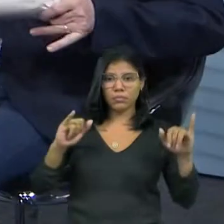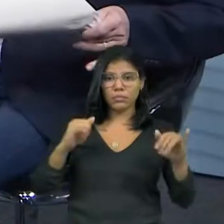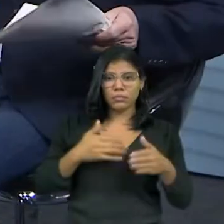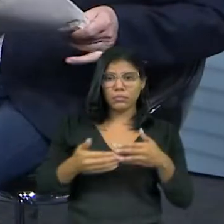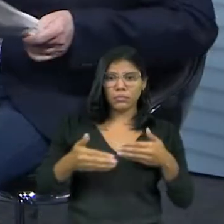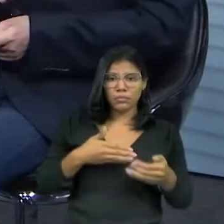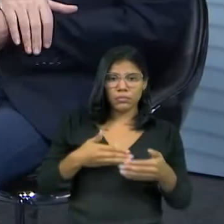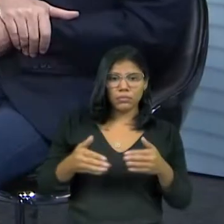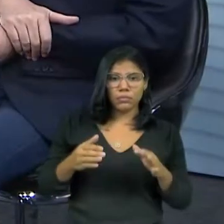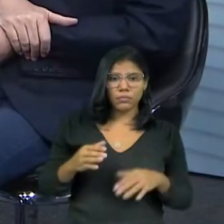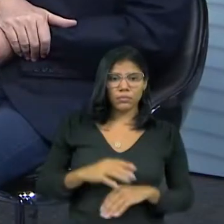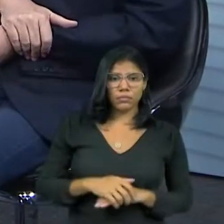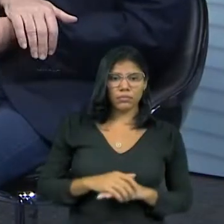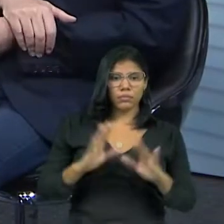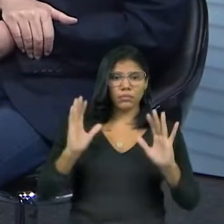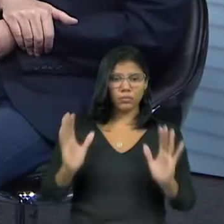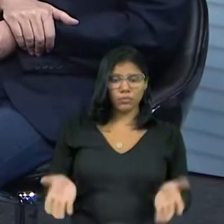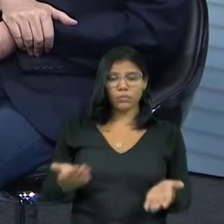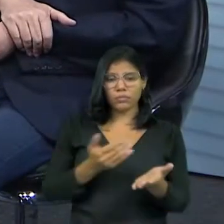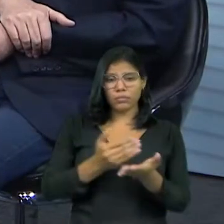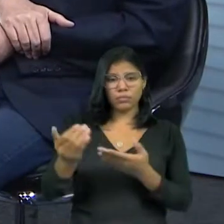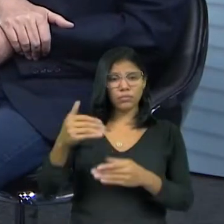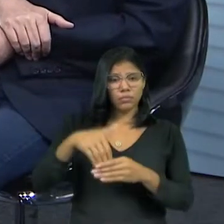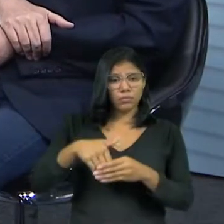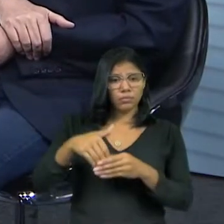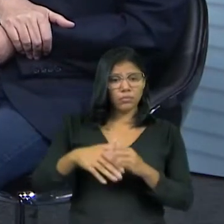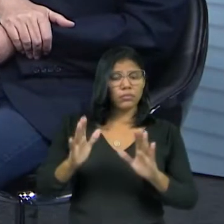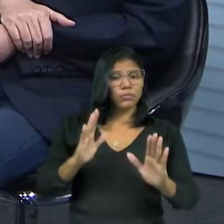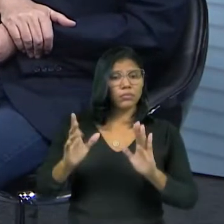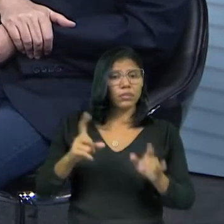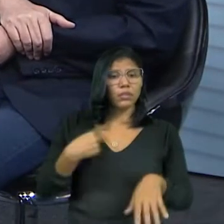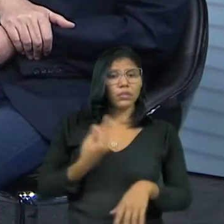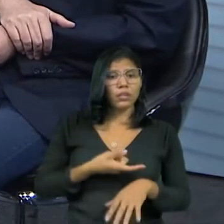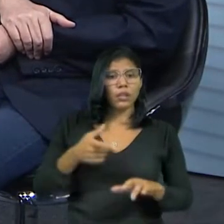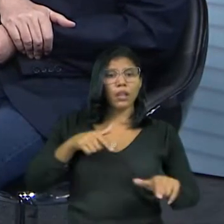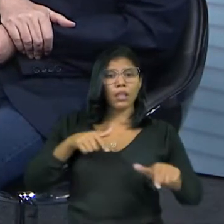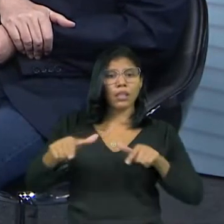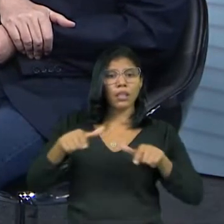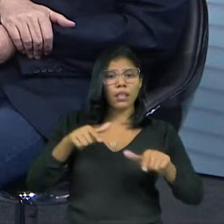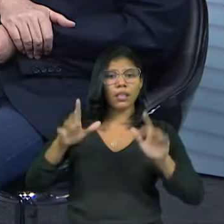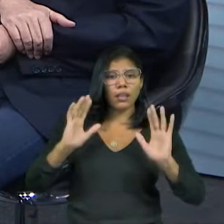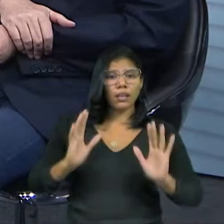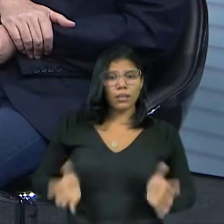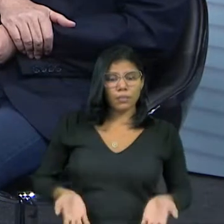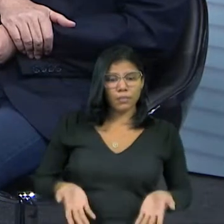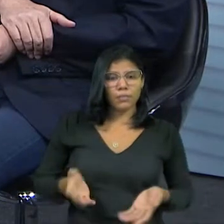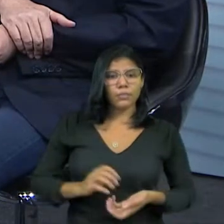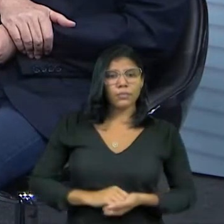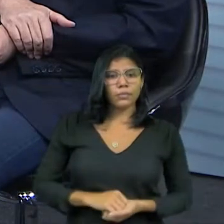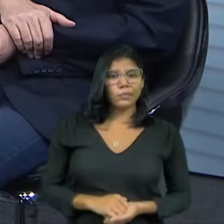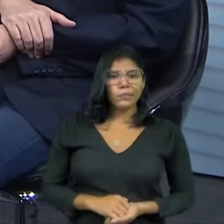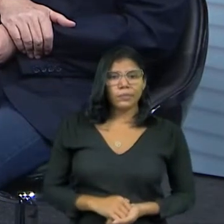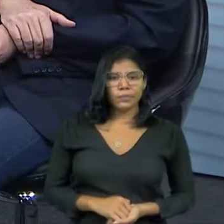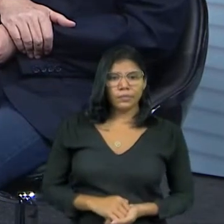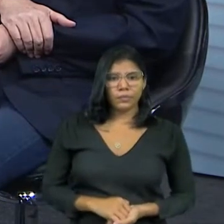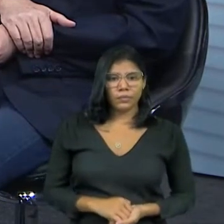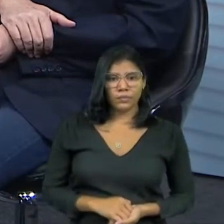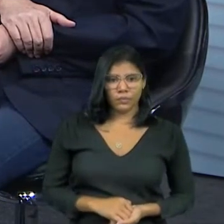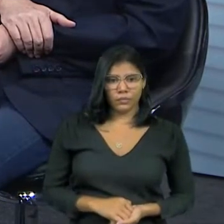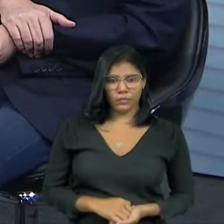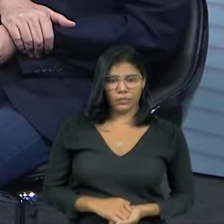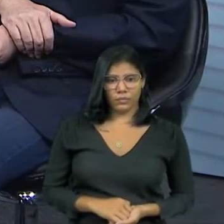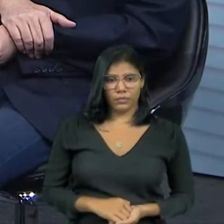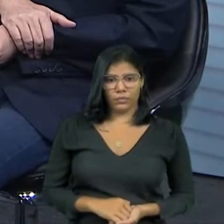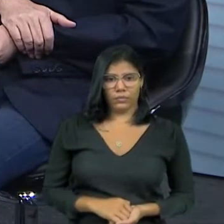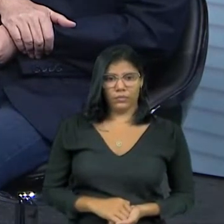regime de eleição, né? Regime de eleição. Regime de eleição, gente já está trabalhando no regime mesmo, né? De horas, inclusive,